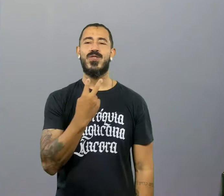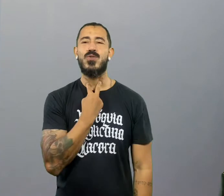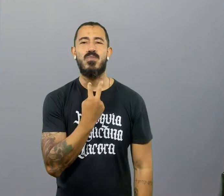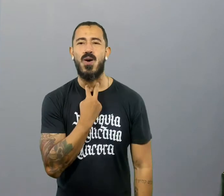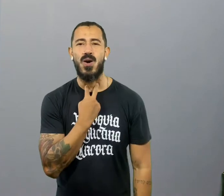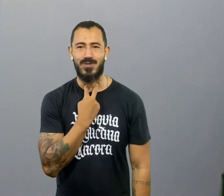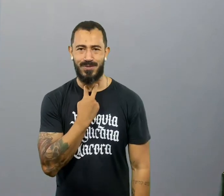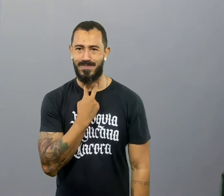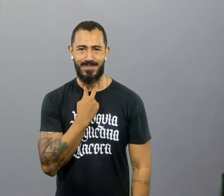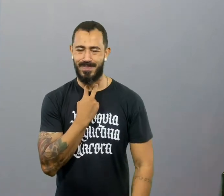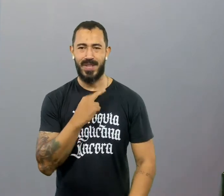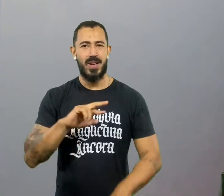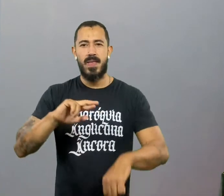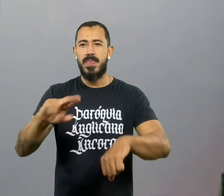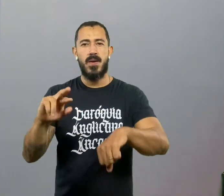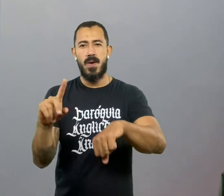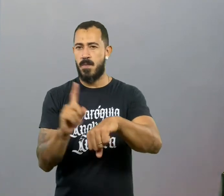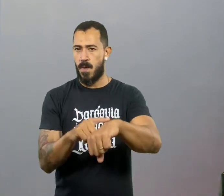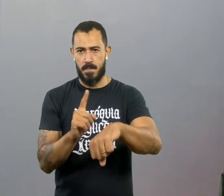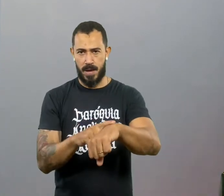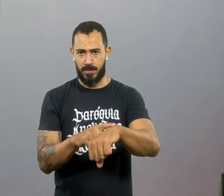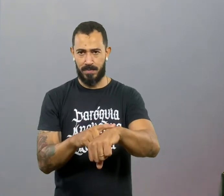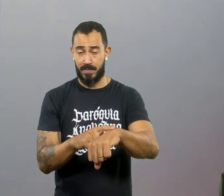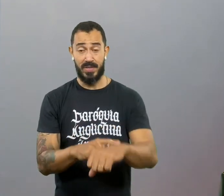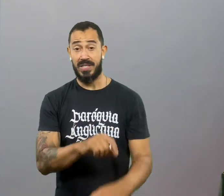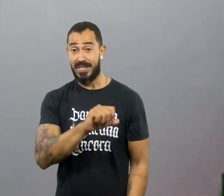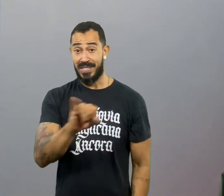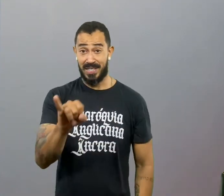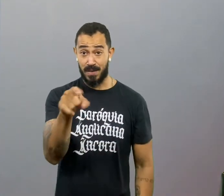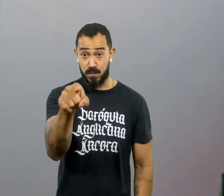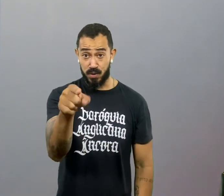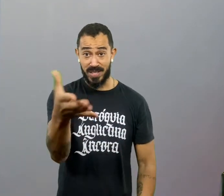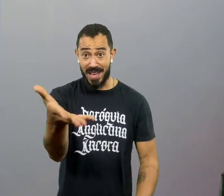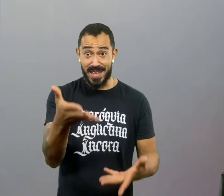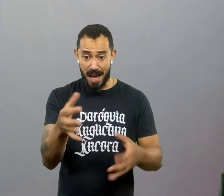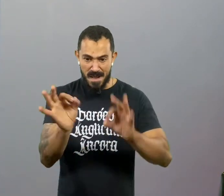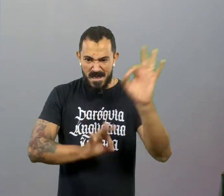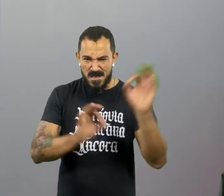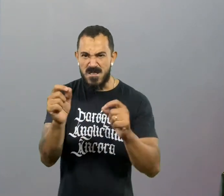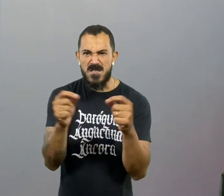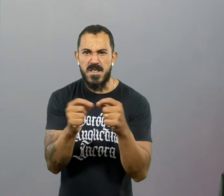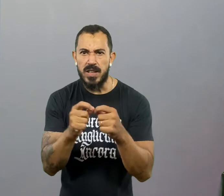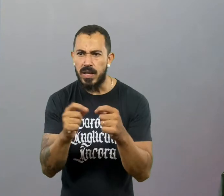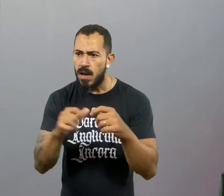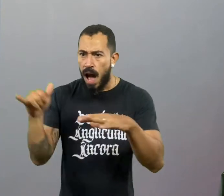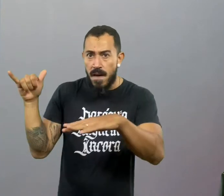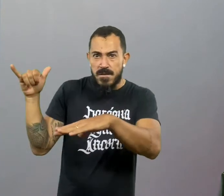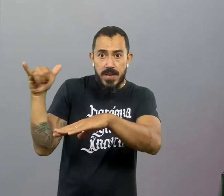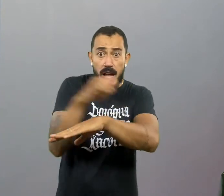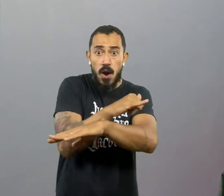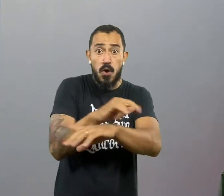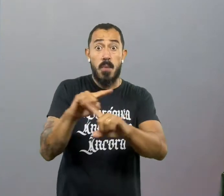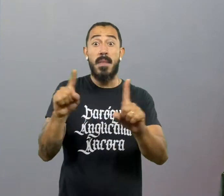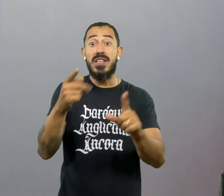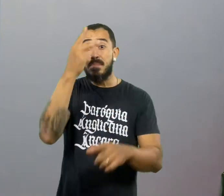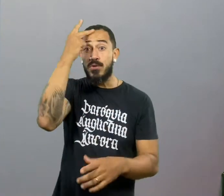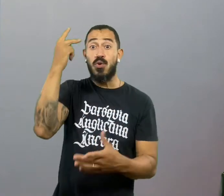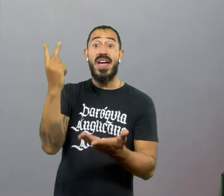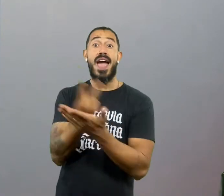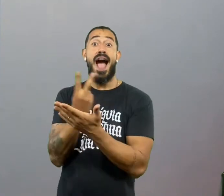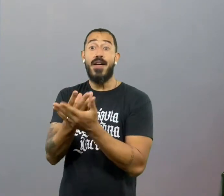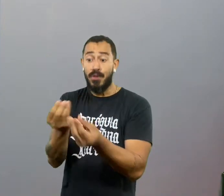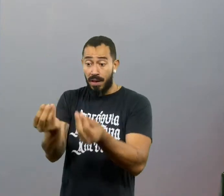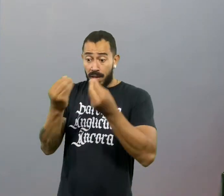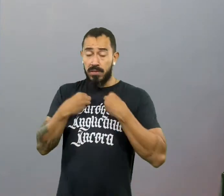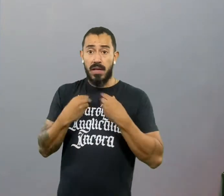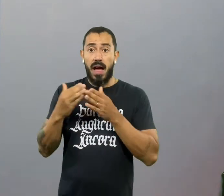posso. Quer ver um exemplo? Você tem o objetivo na vida de construir um avião e alguém te dá um motor gigante de navio que é novo,